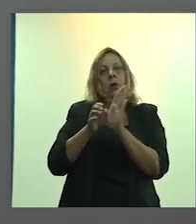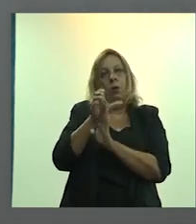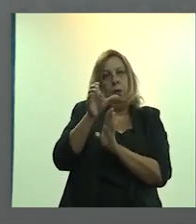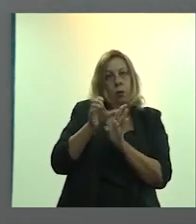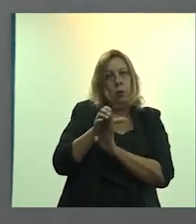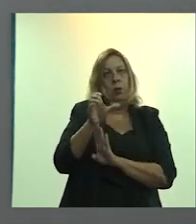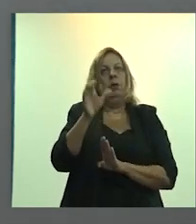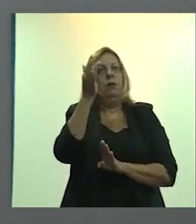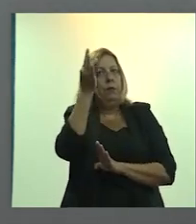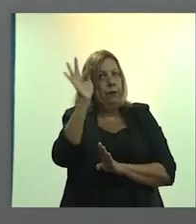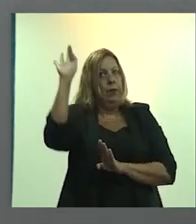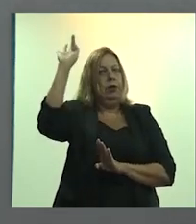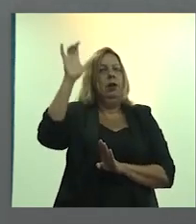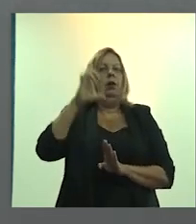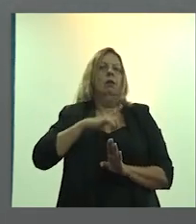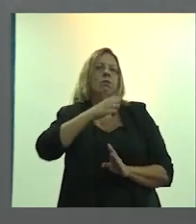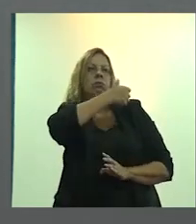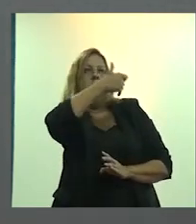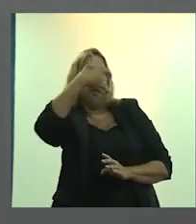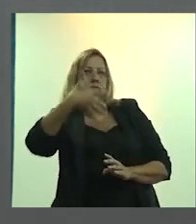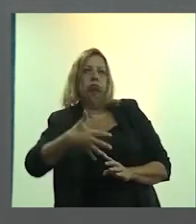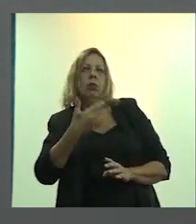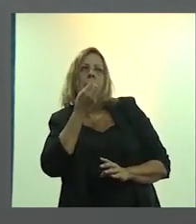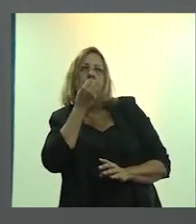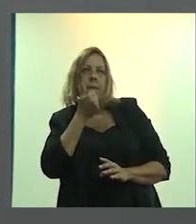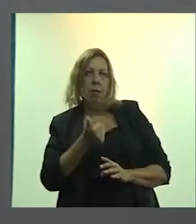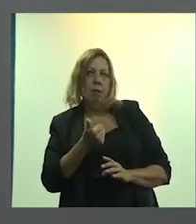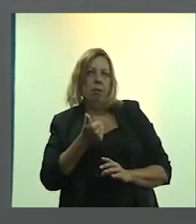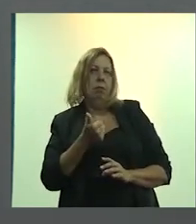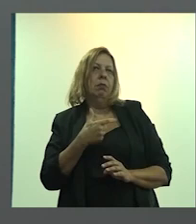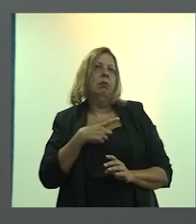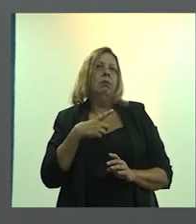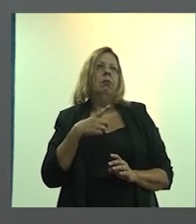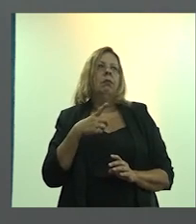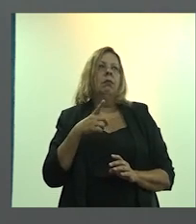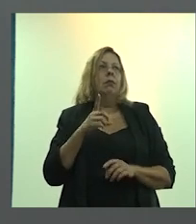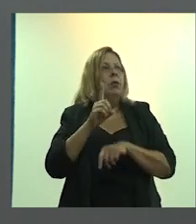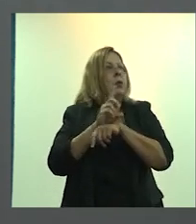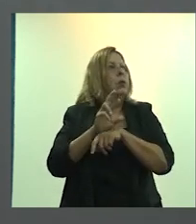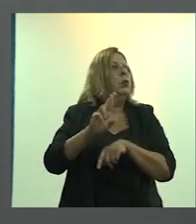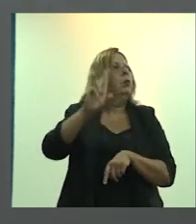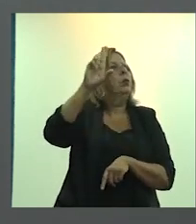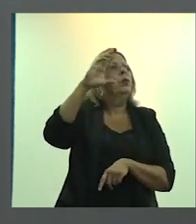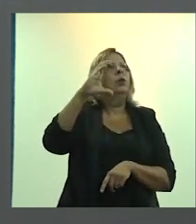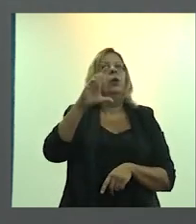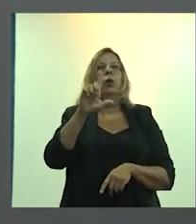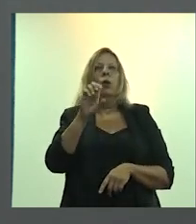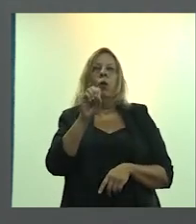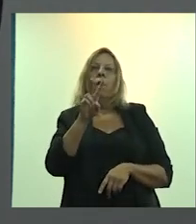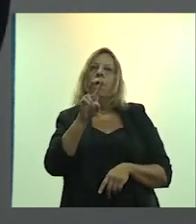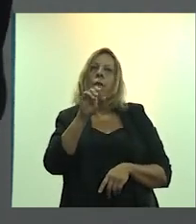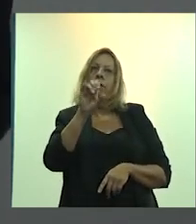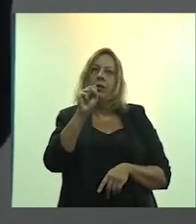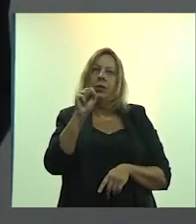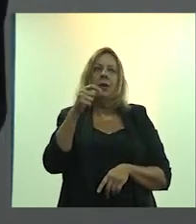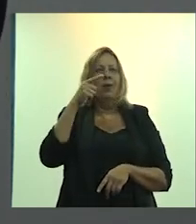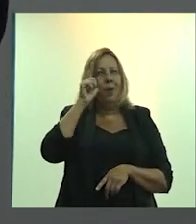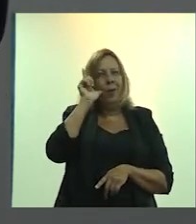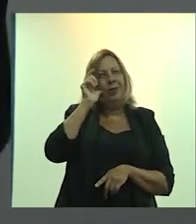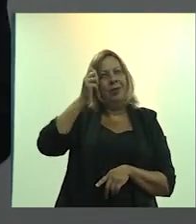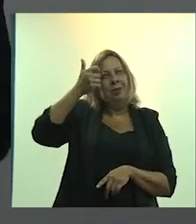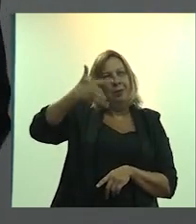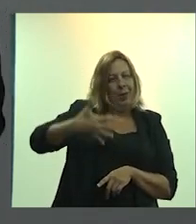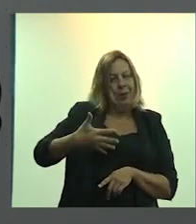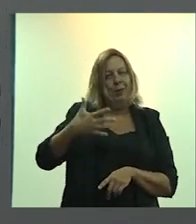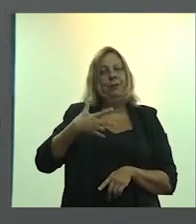Ednezer, salientou bem a figura do Dr. Clóvis Igiel Fritz, como criador